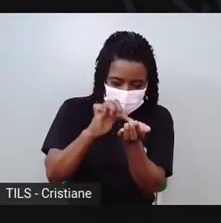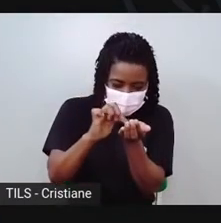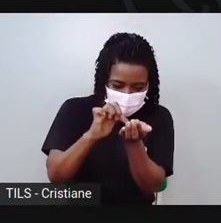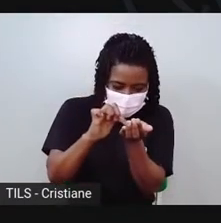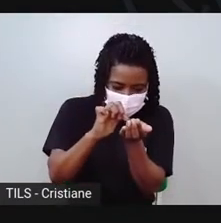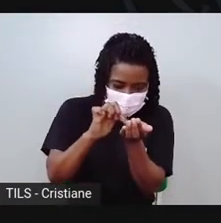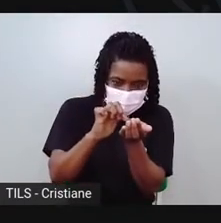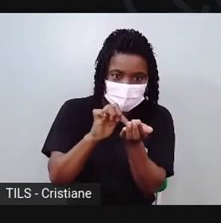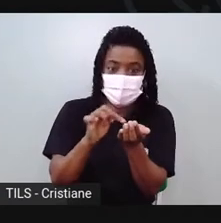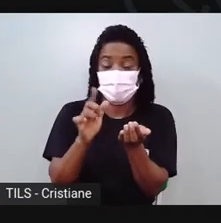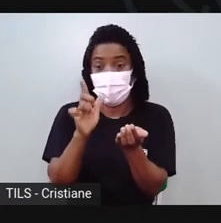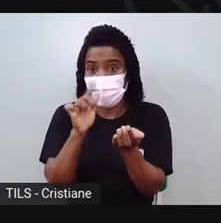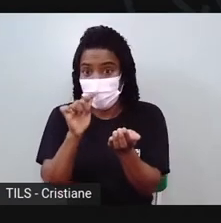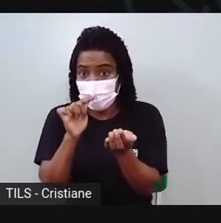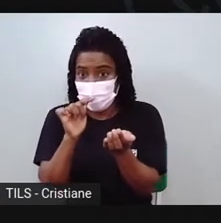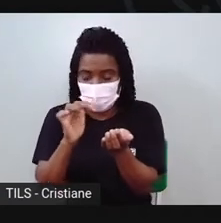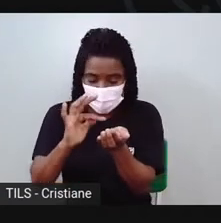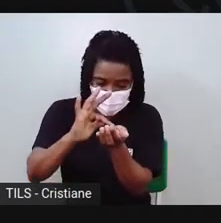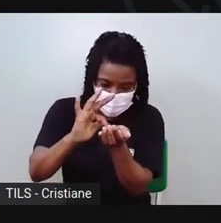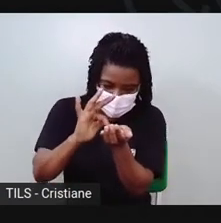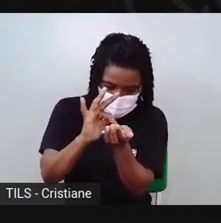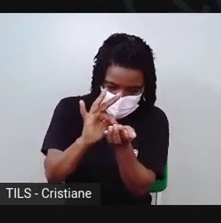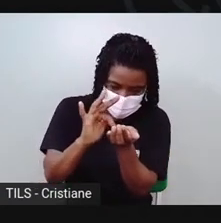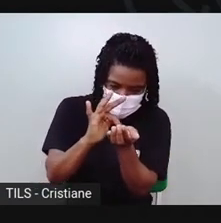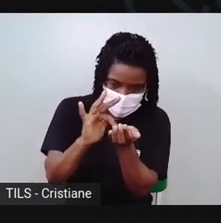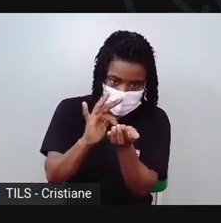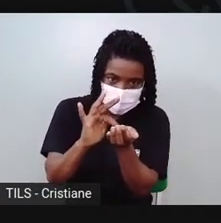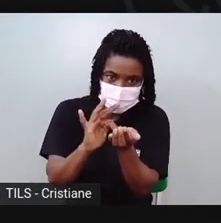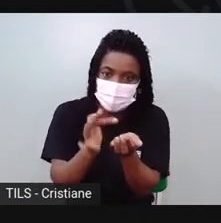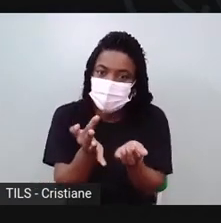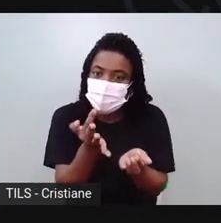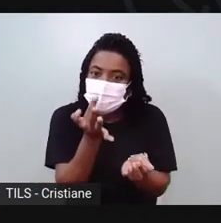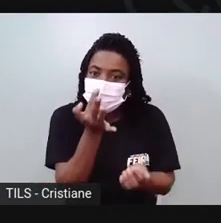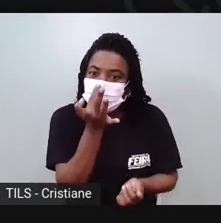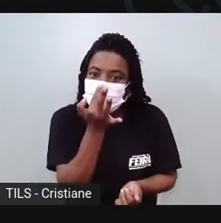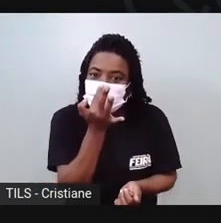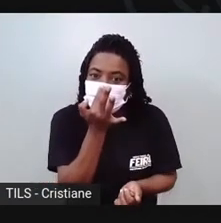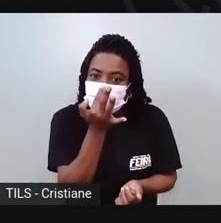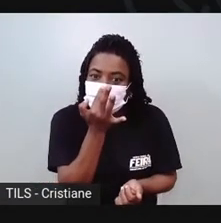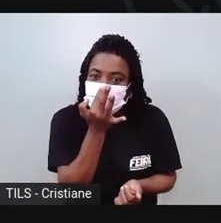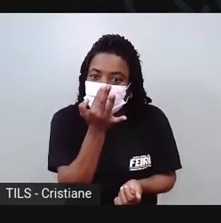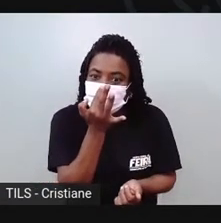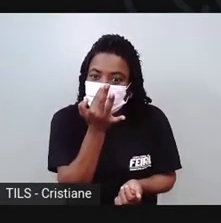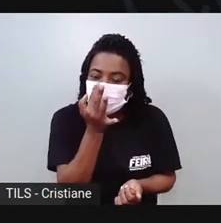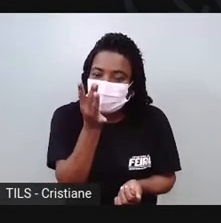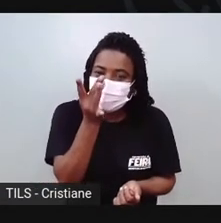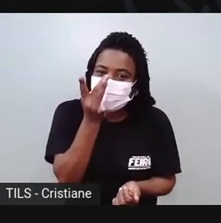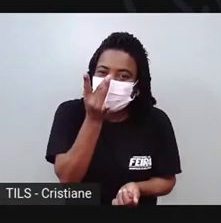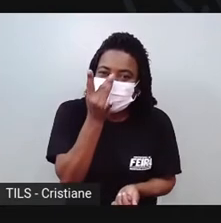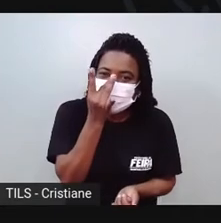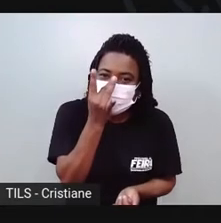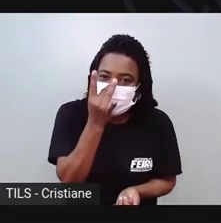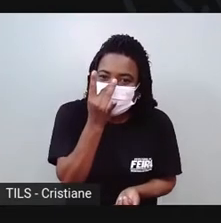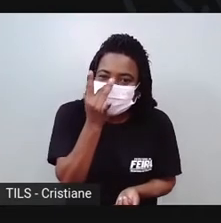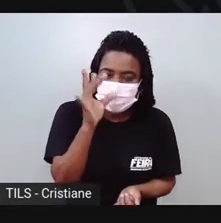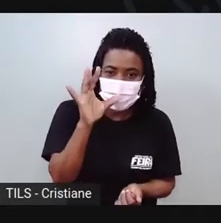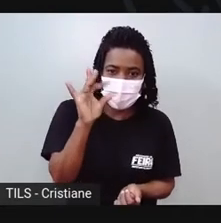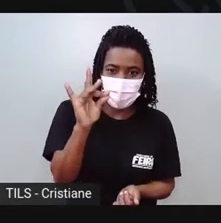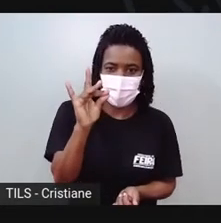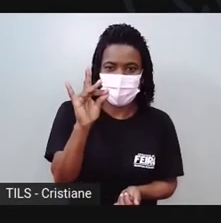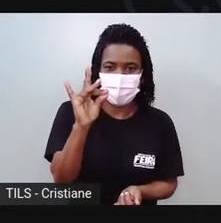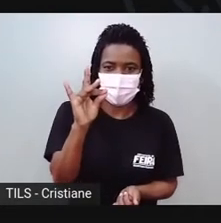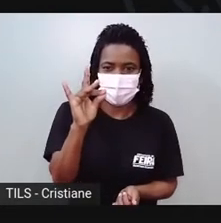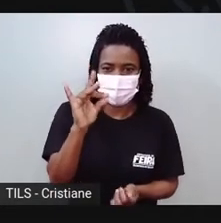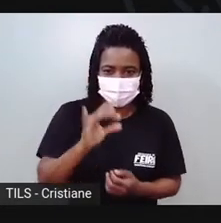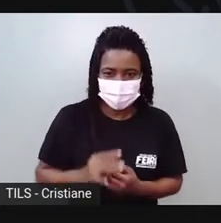dedinho na água. Vai servir de colinha, sabe? Essa aguinha aqui.